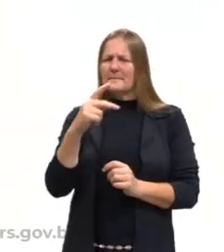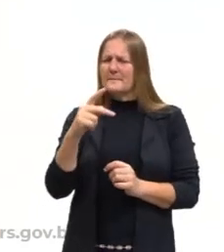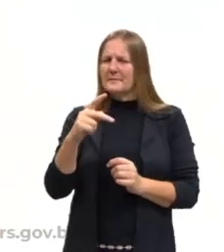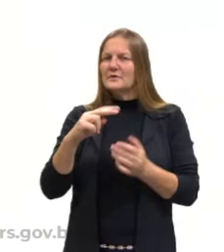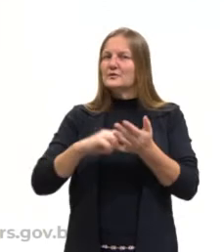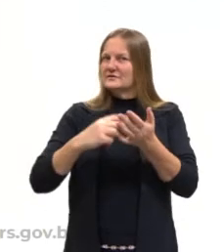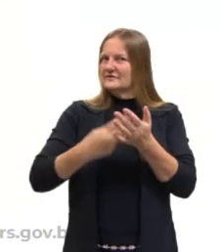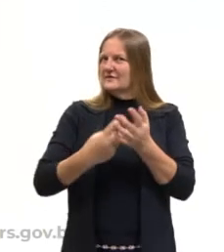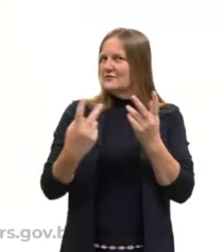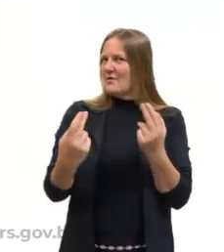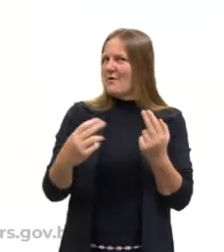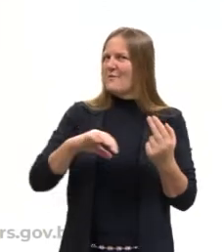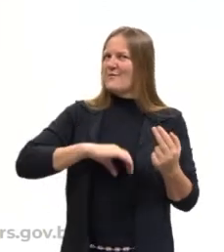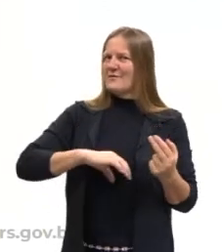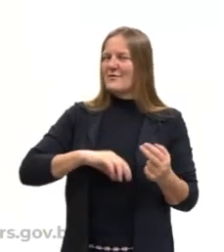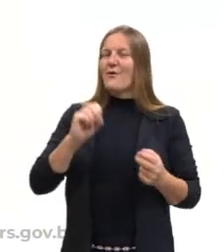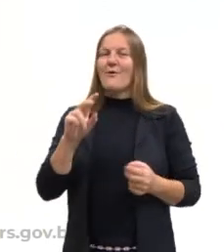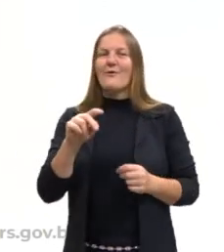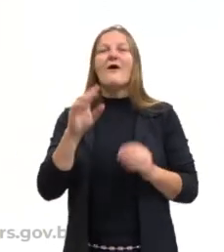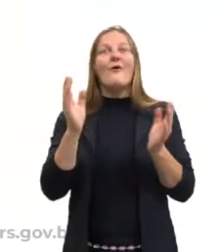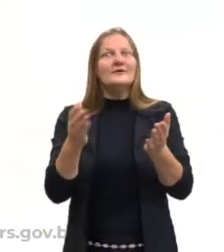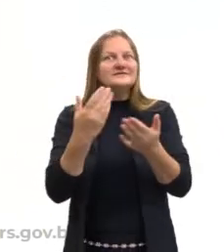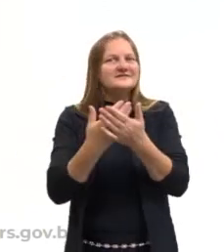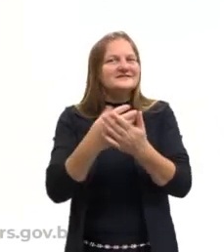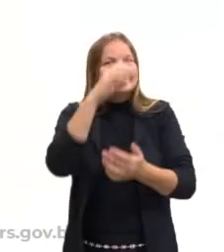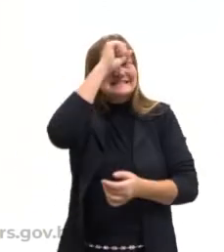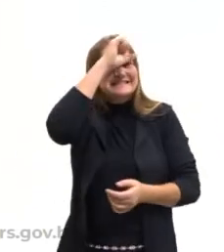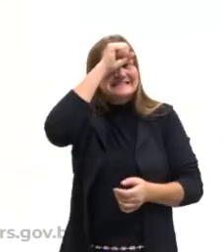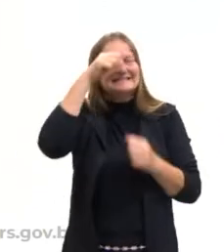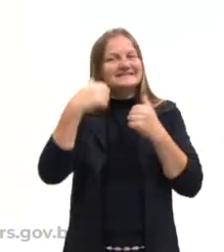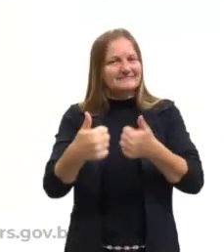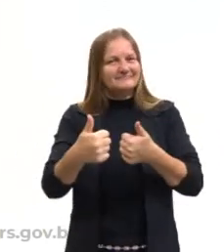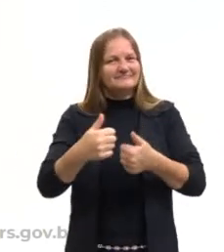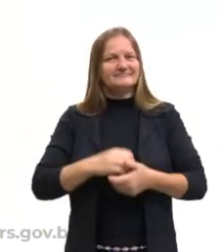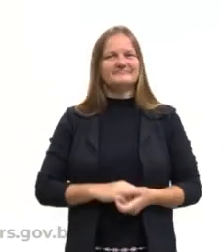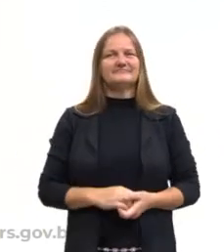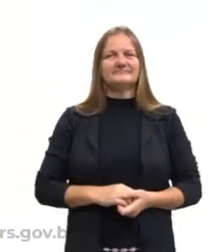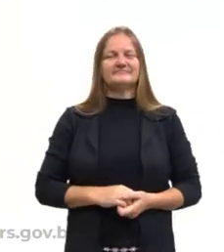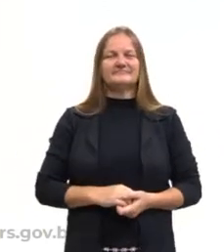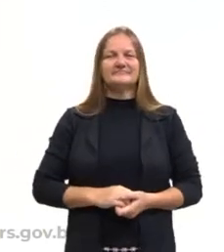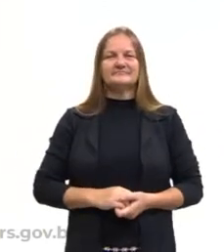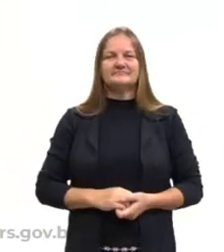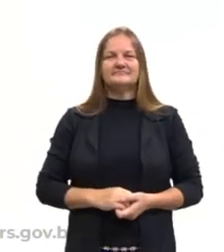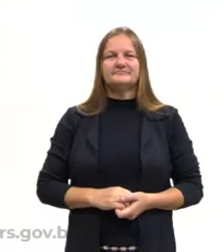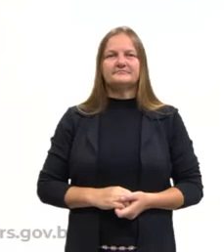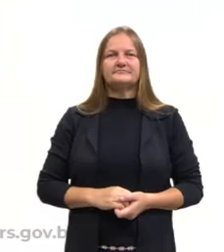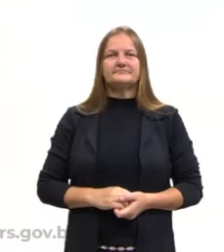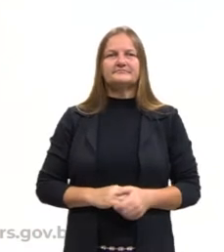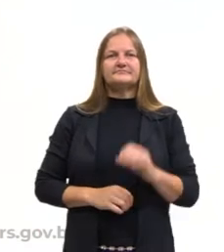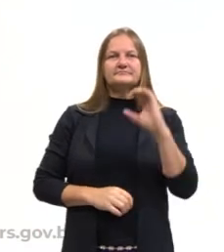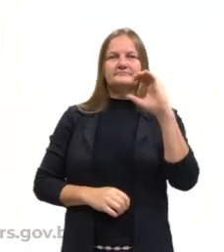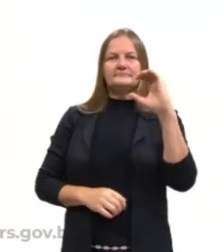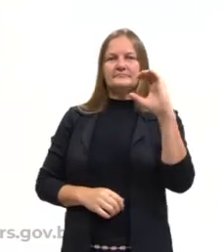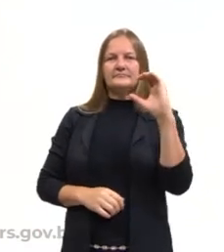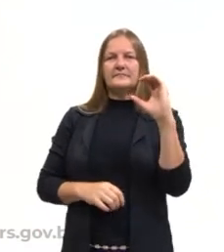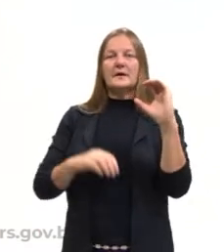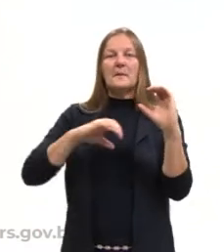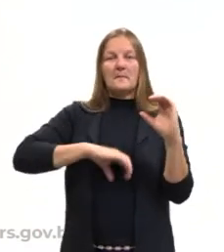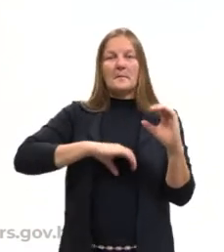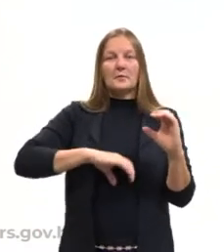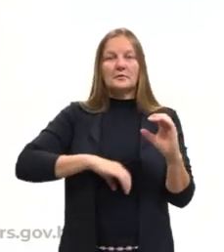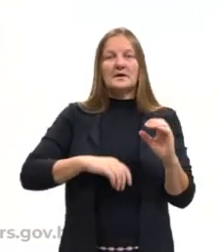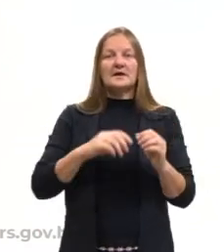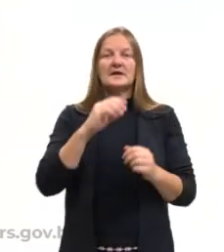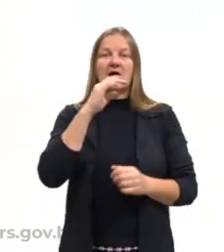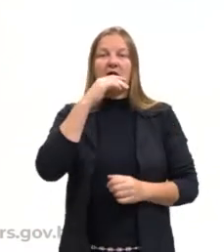significado que o português? É isso que nós vamos ver então. Tá bom, pessoal? Então, ao fato de o português ser a língua latina